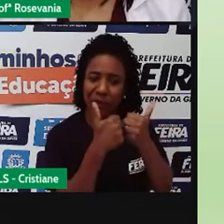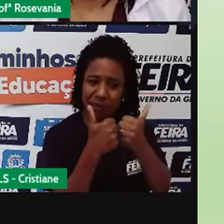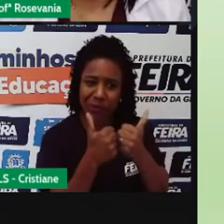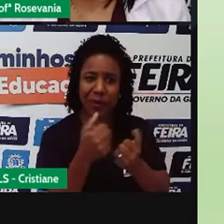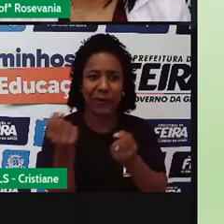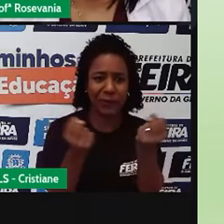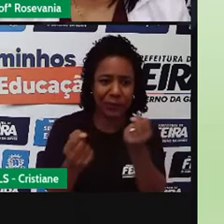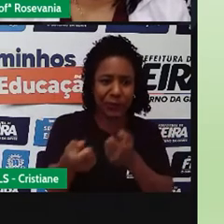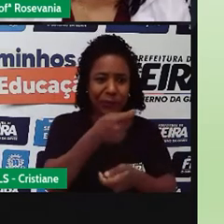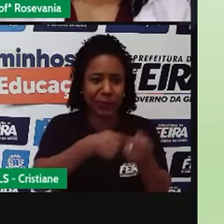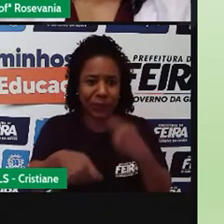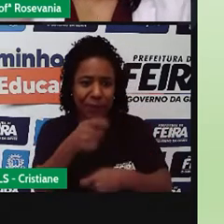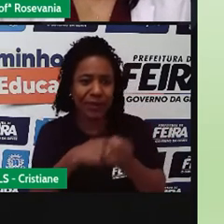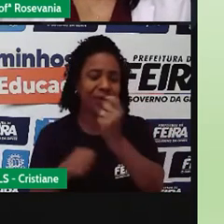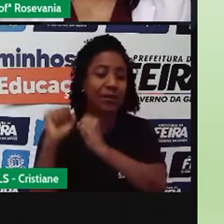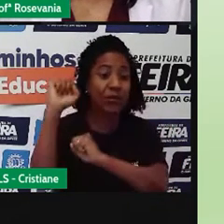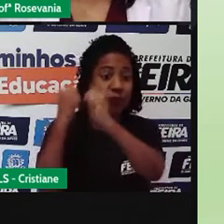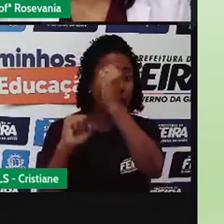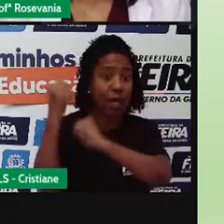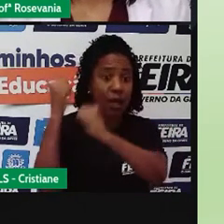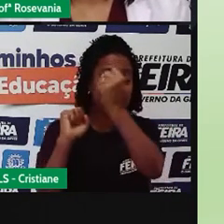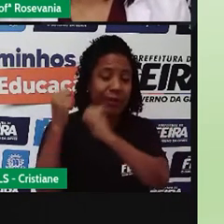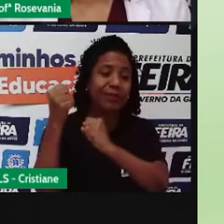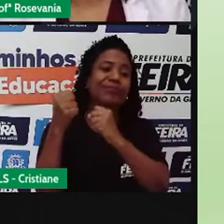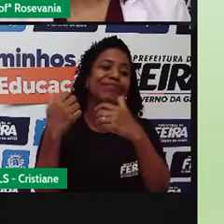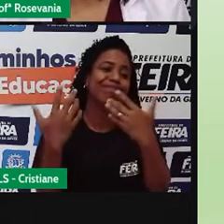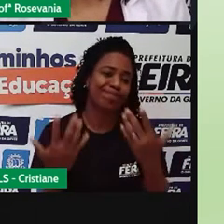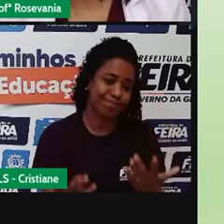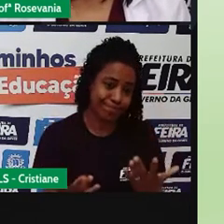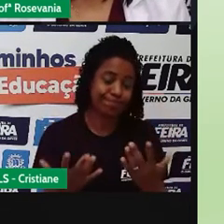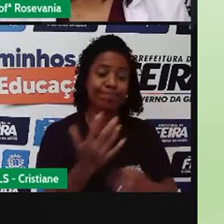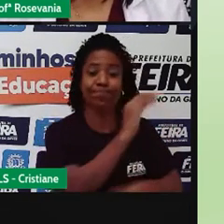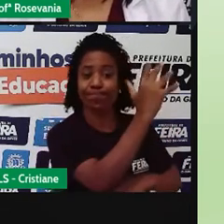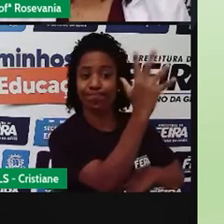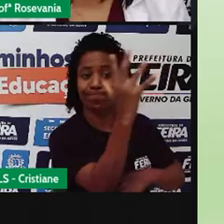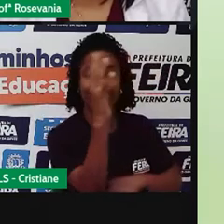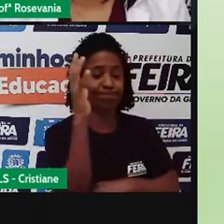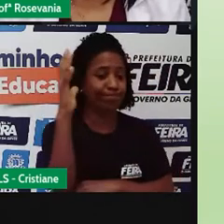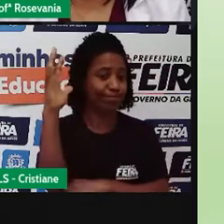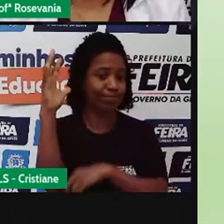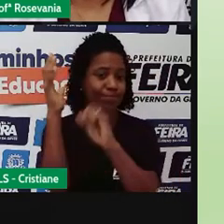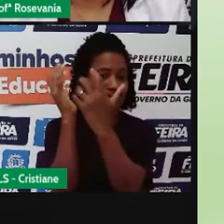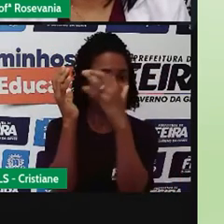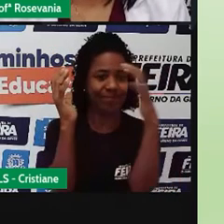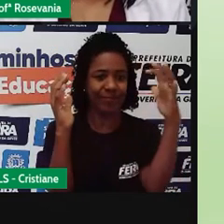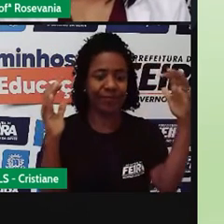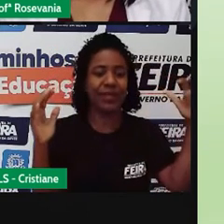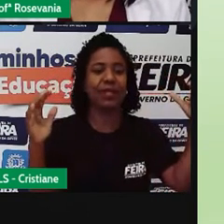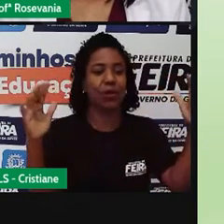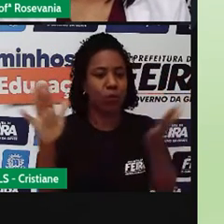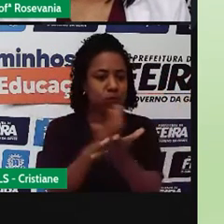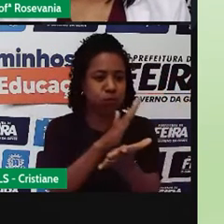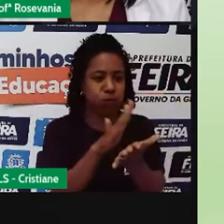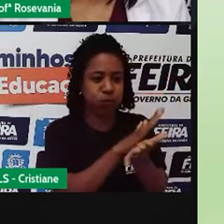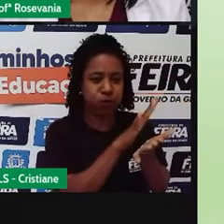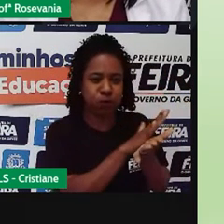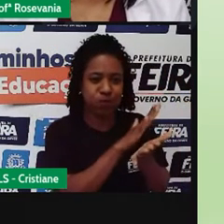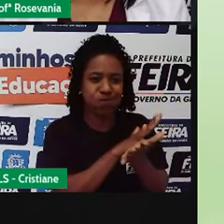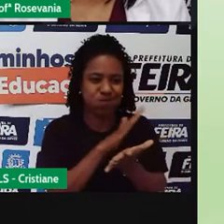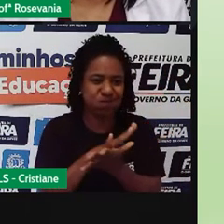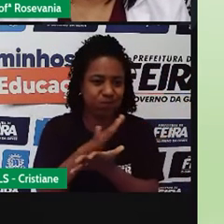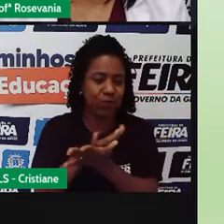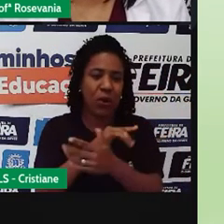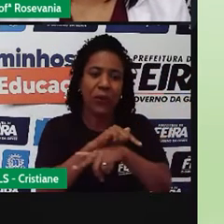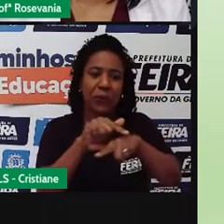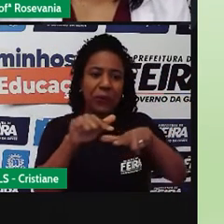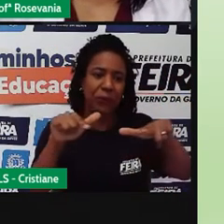comércio, de indústria, de tudo, infelizmente, faz com que, né, essa área, ela seja desmatada. Então, típico de